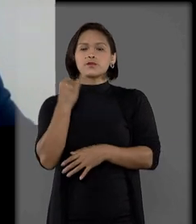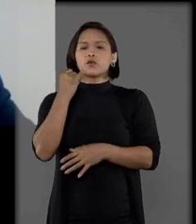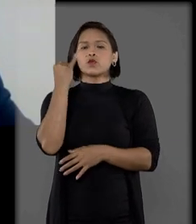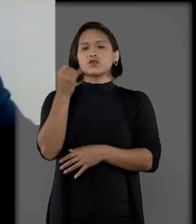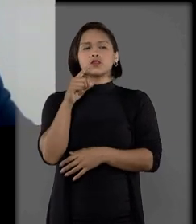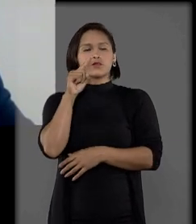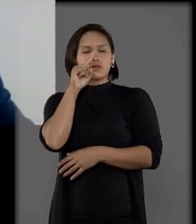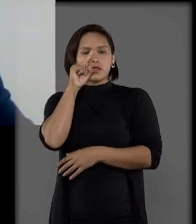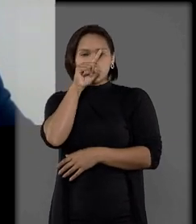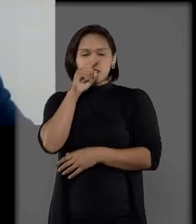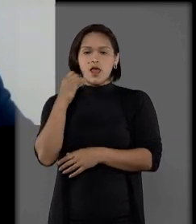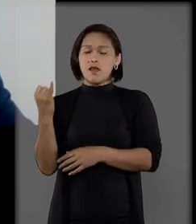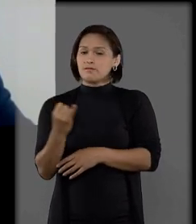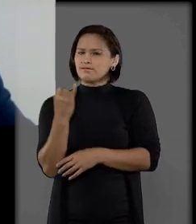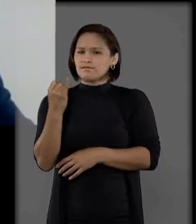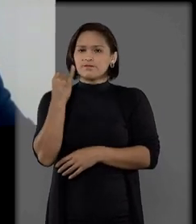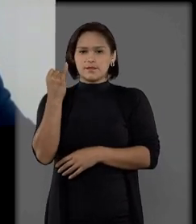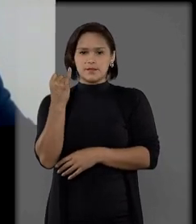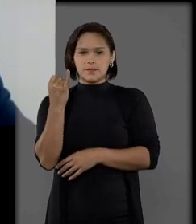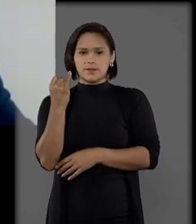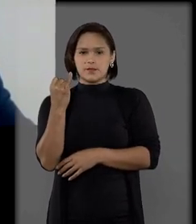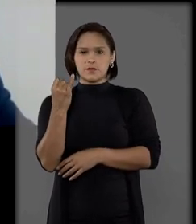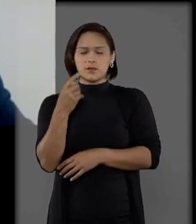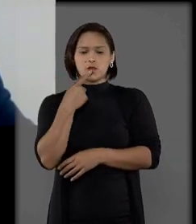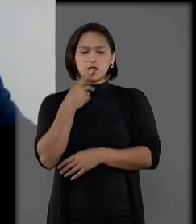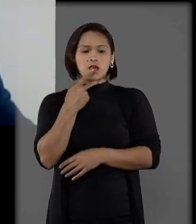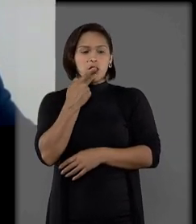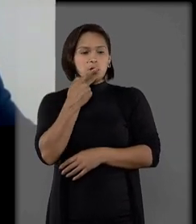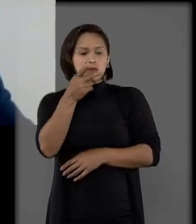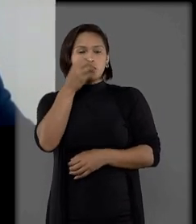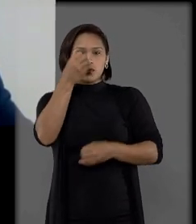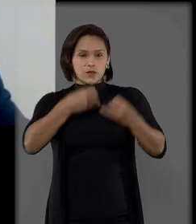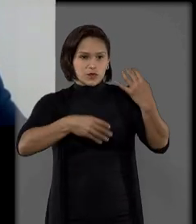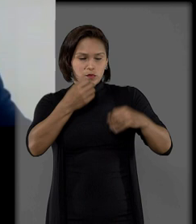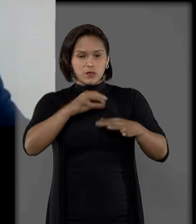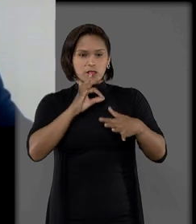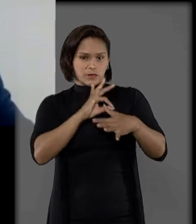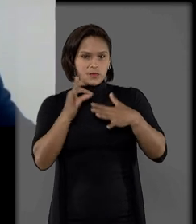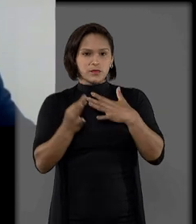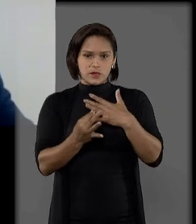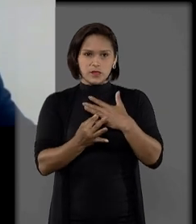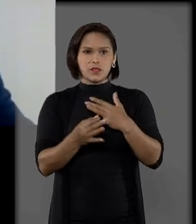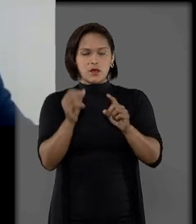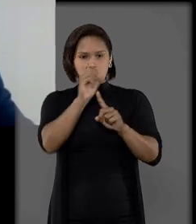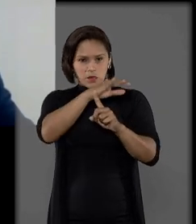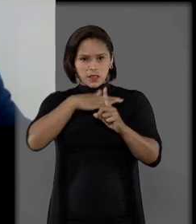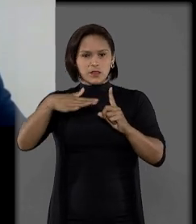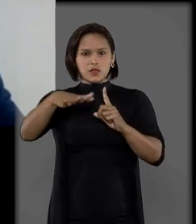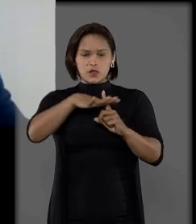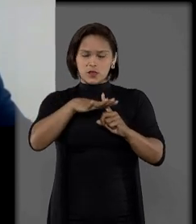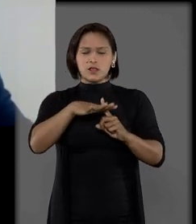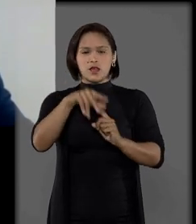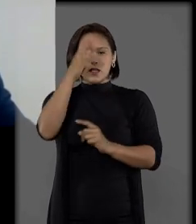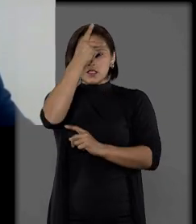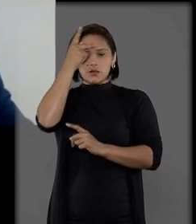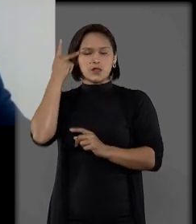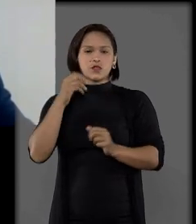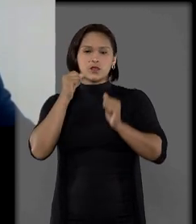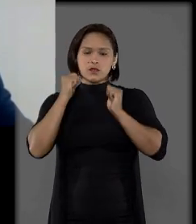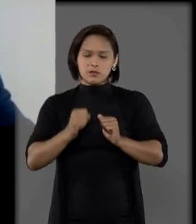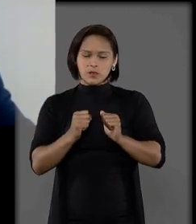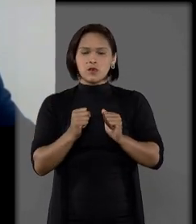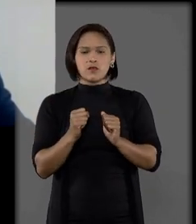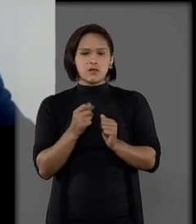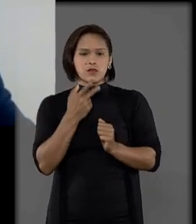de risco, ele é fundamental, como eu diria, um red social, para que as pessoas possam fechar